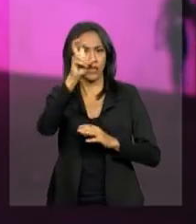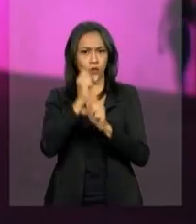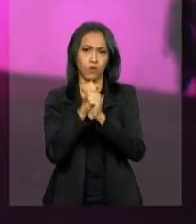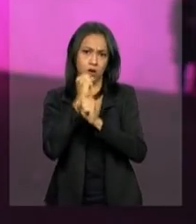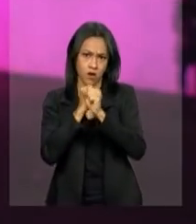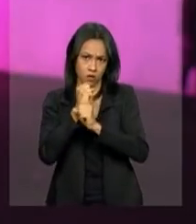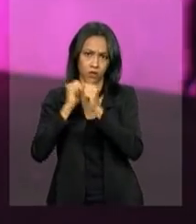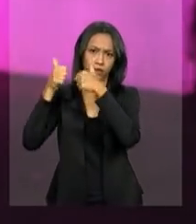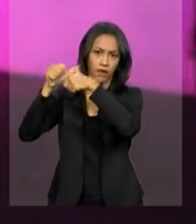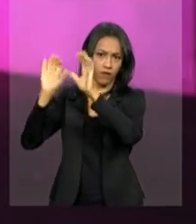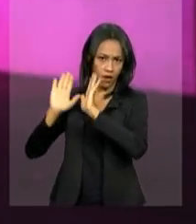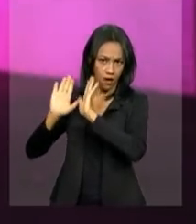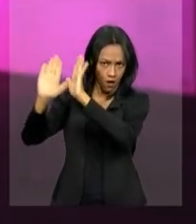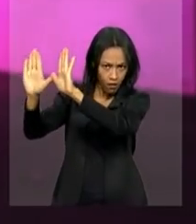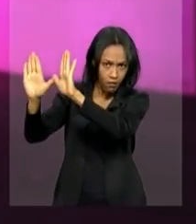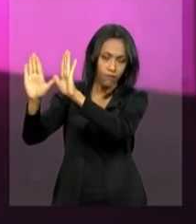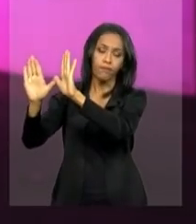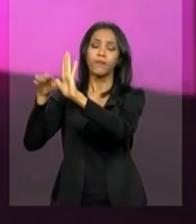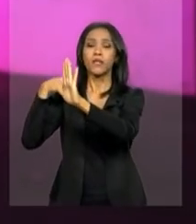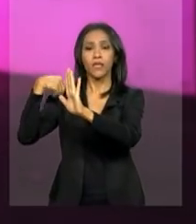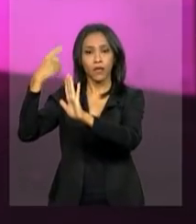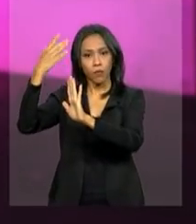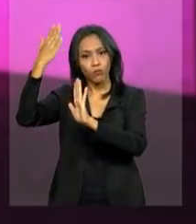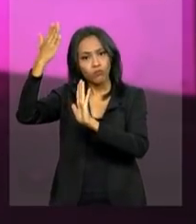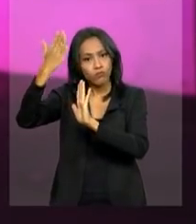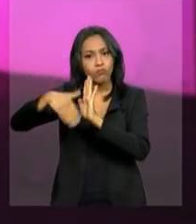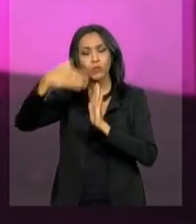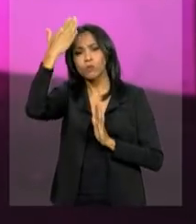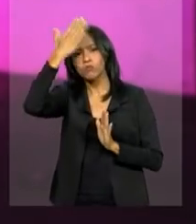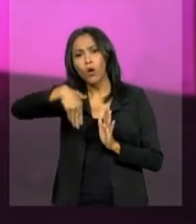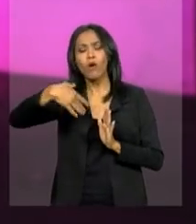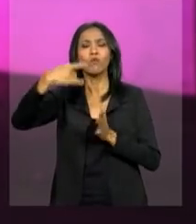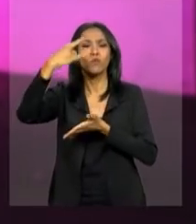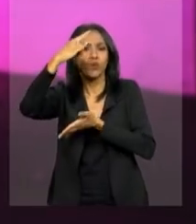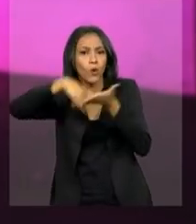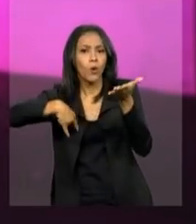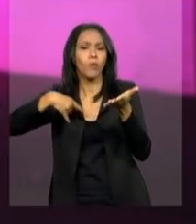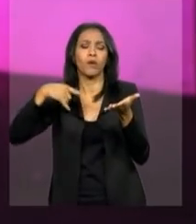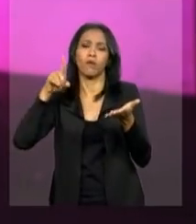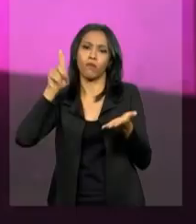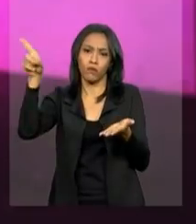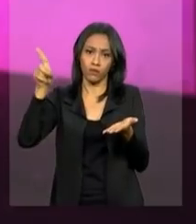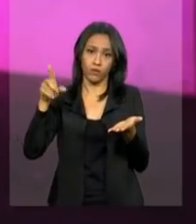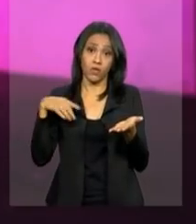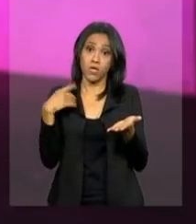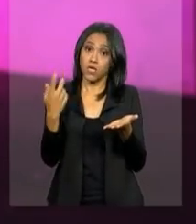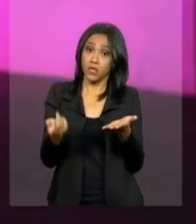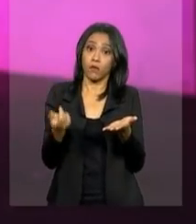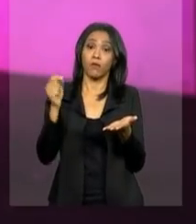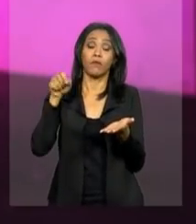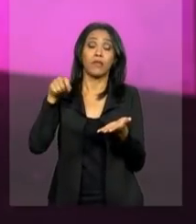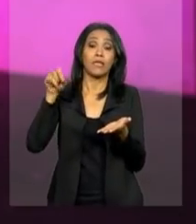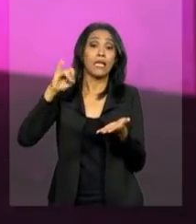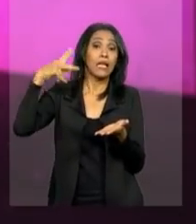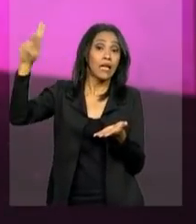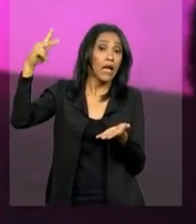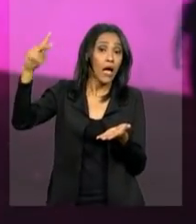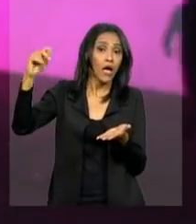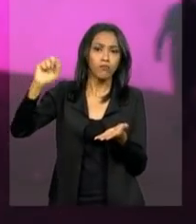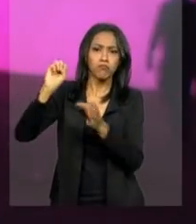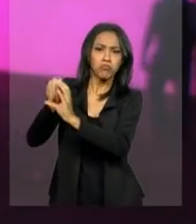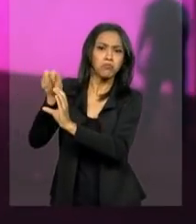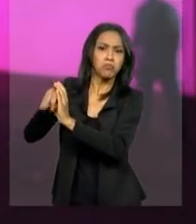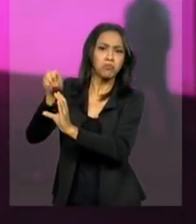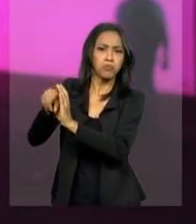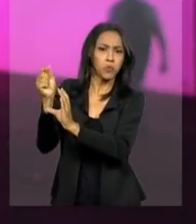anos. Com o certificado, o trabalhador fica isento de filiação à Previdência do país de destino, permanecendo